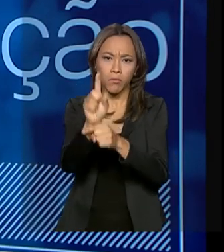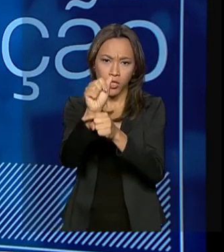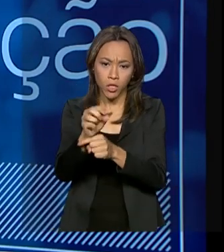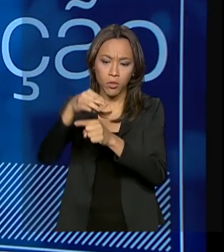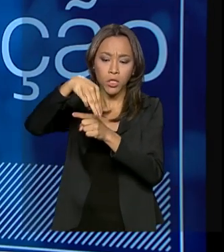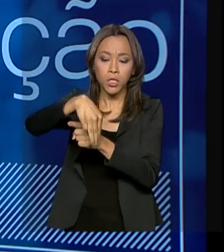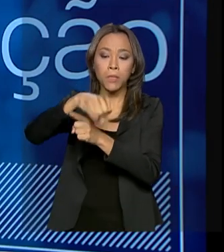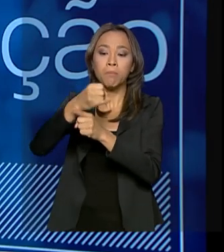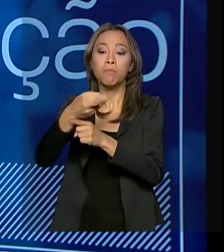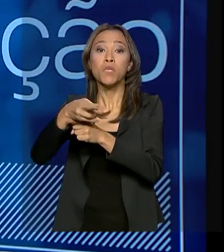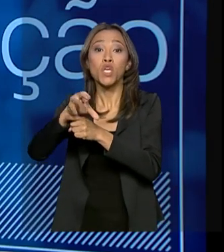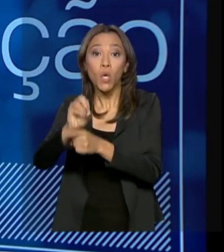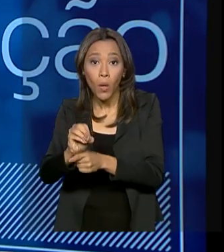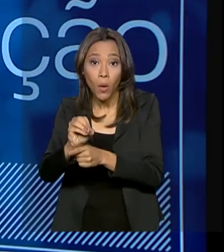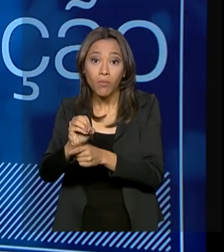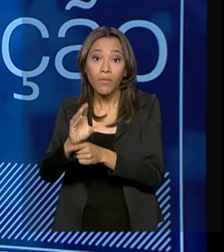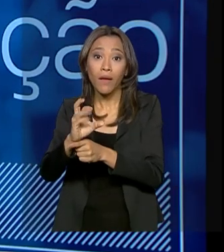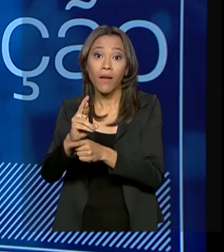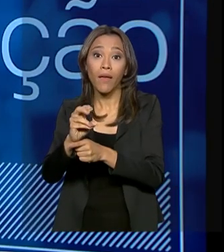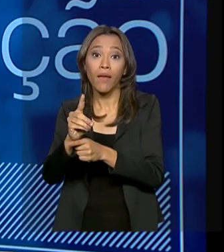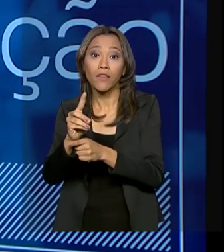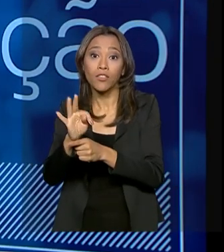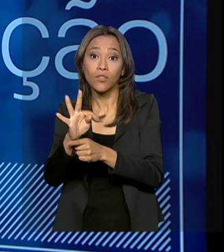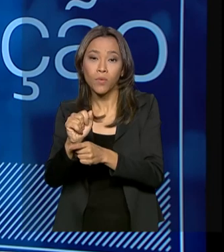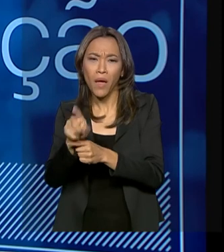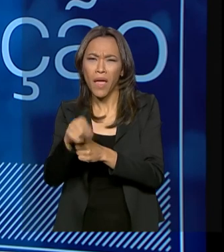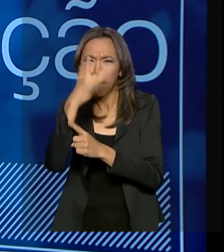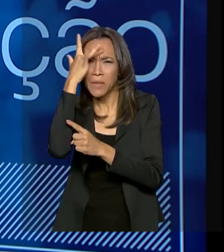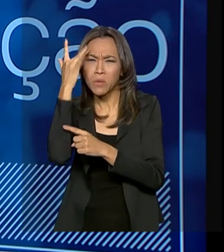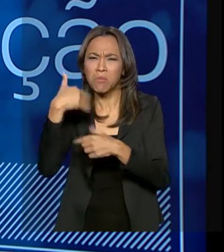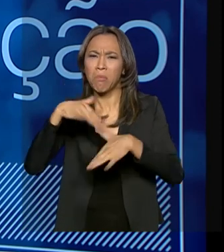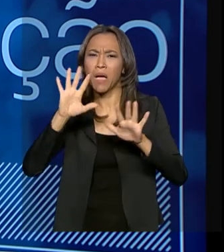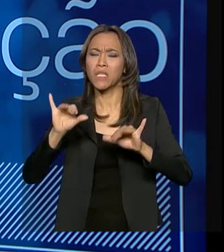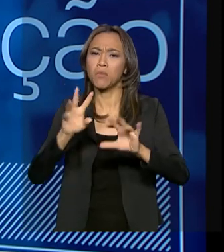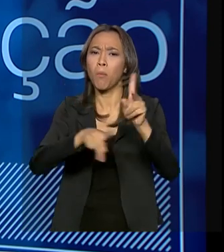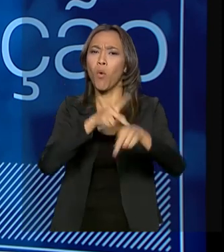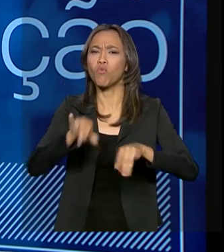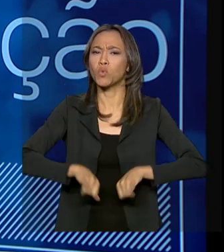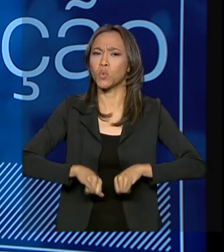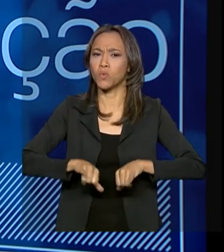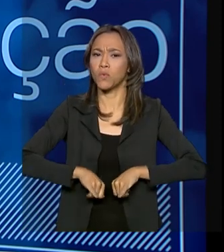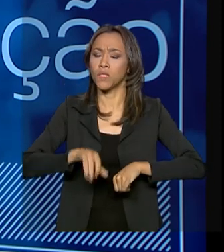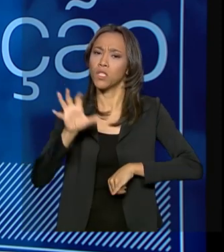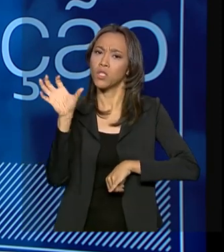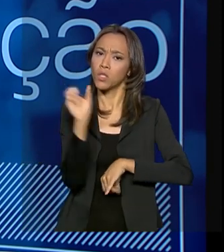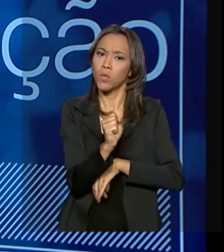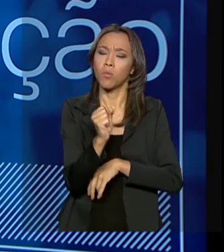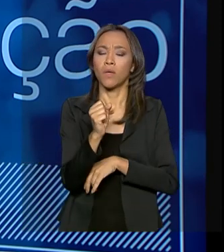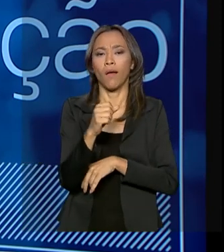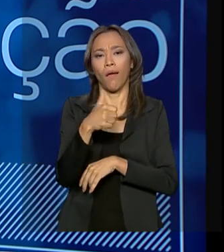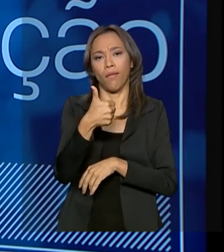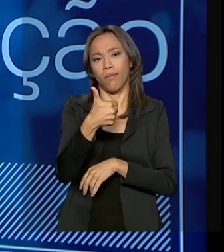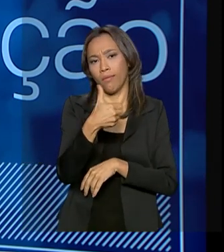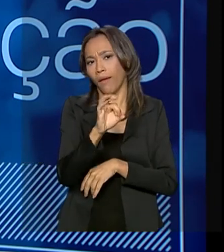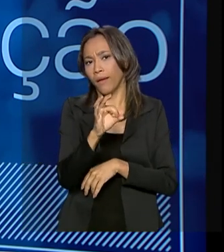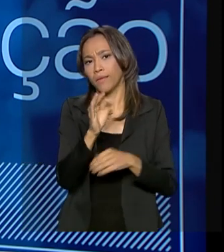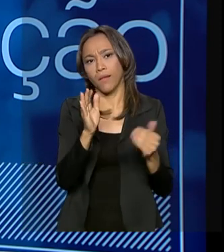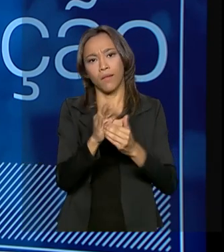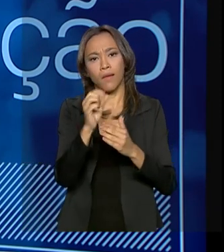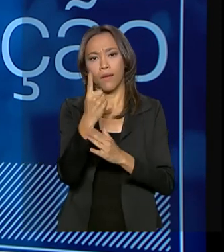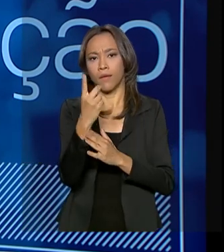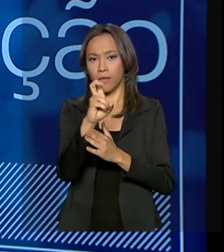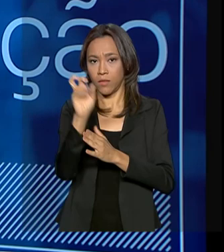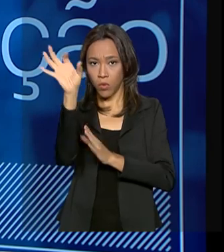população mais sofrida e que hoje toma dinheiro a 10%, 15% ao mês. Então, o